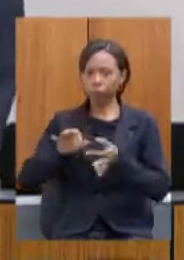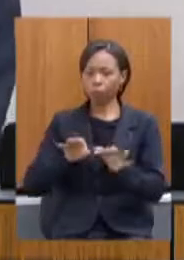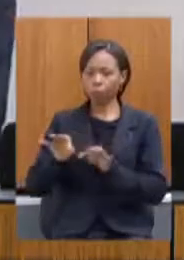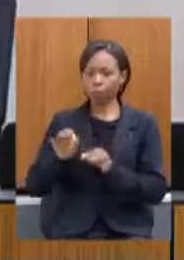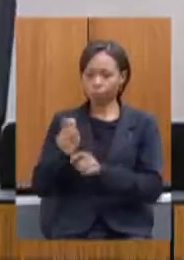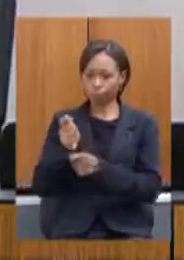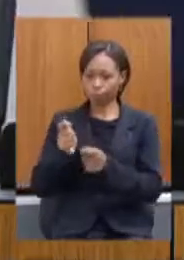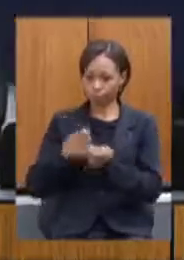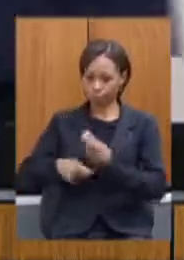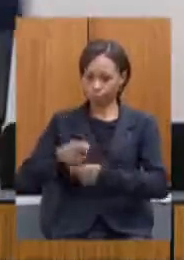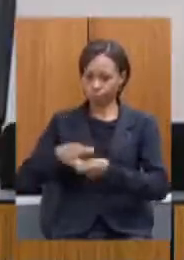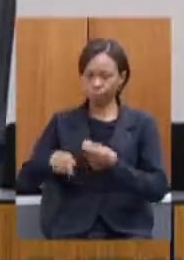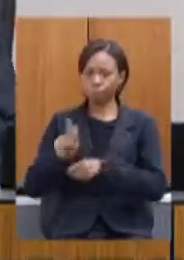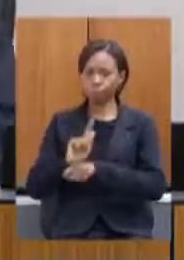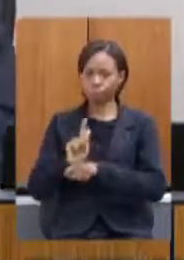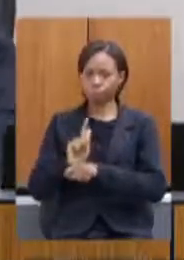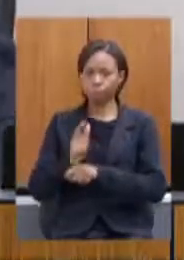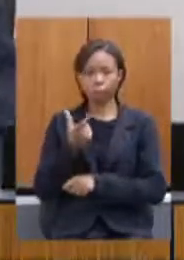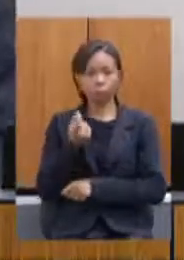exposição.